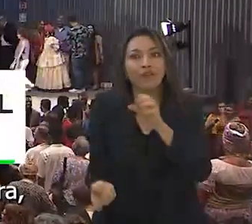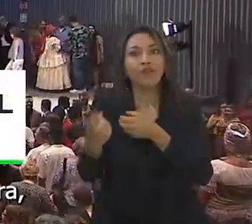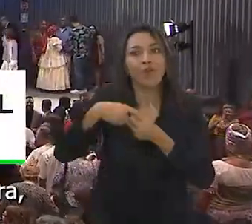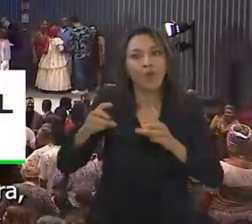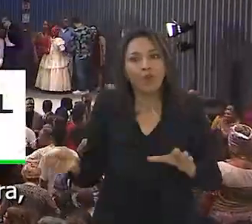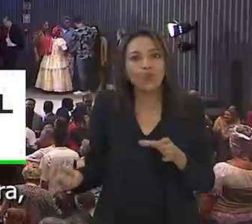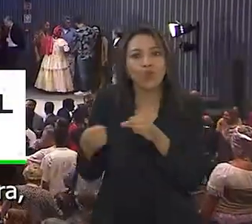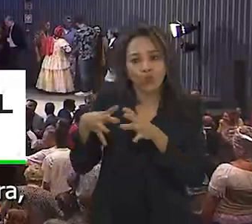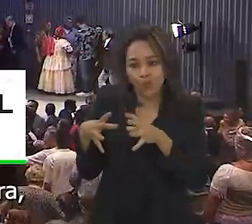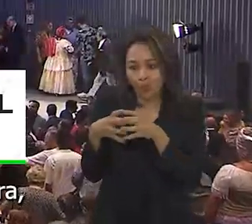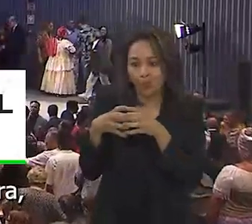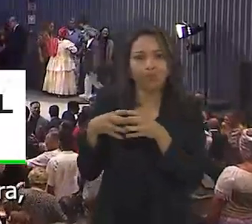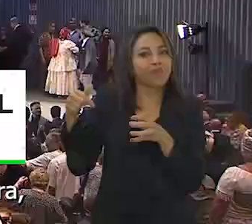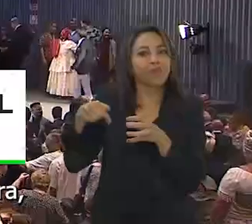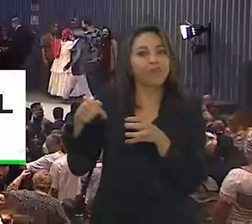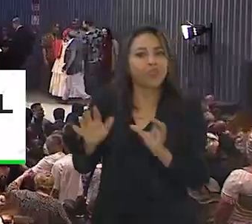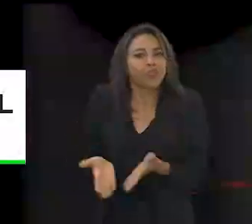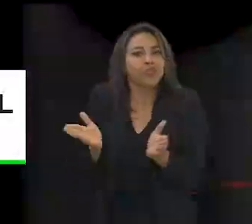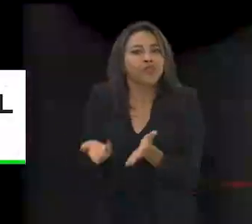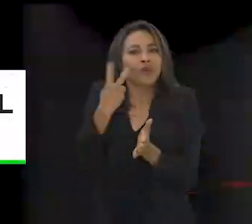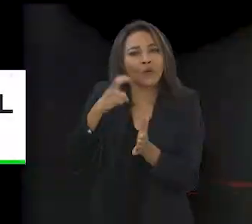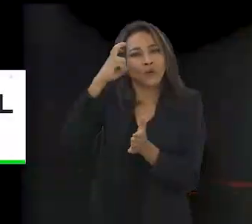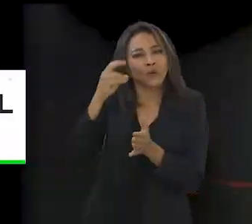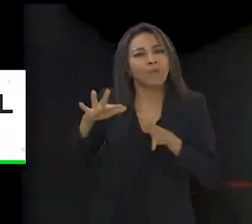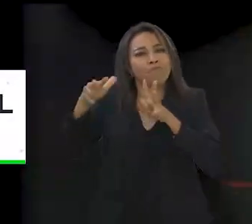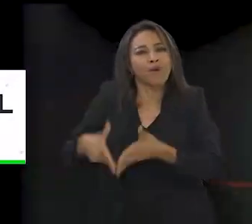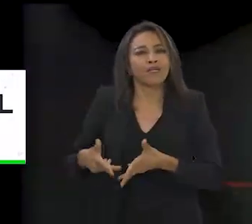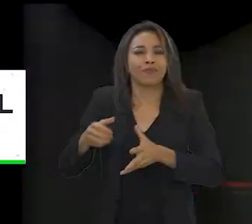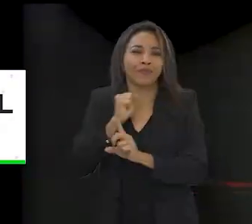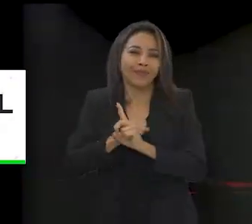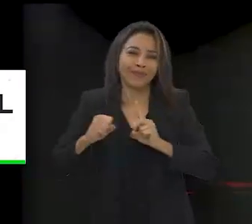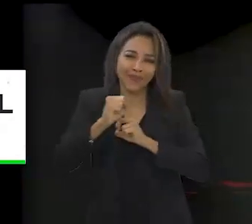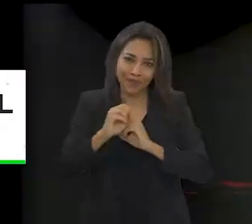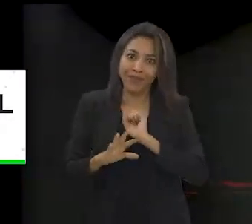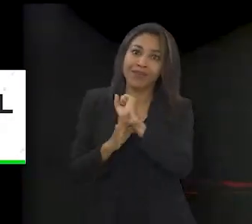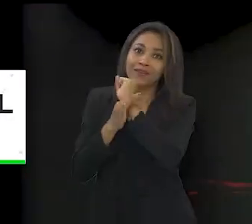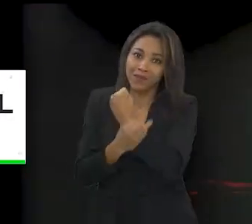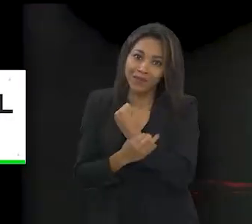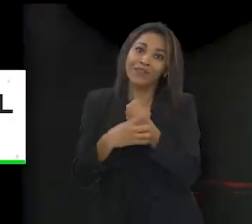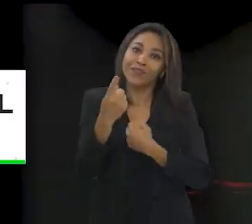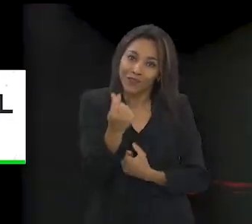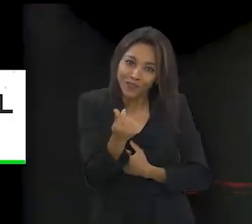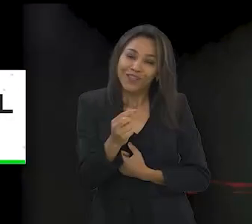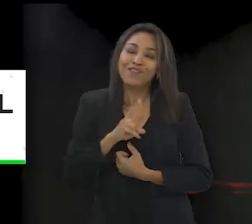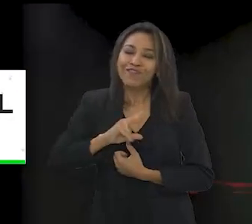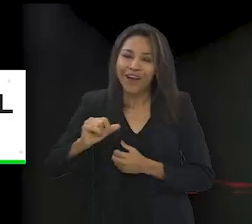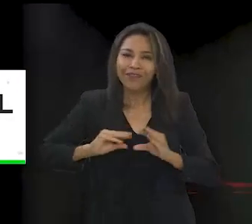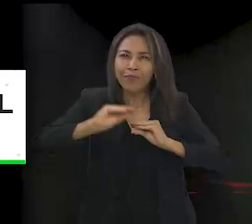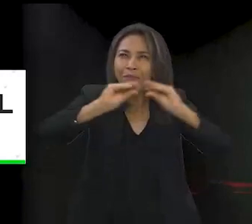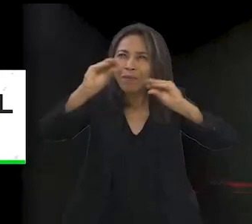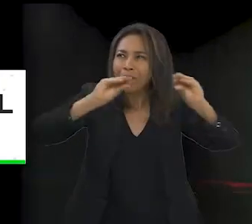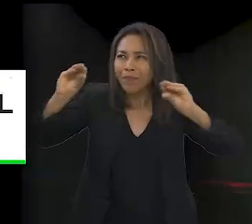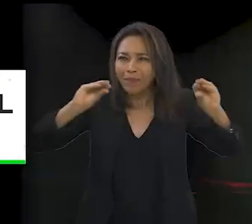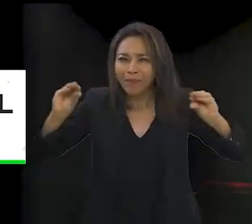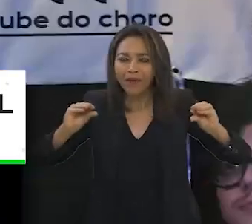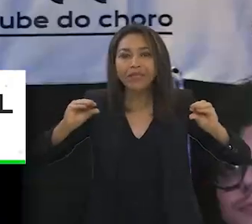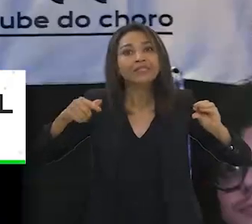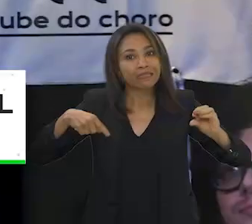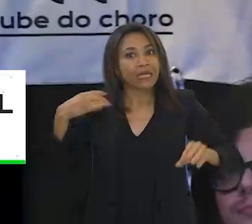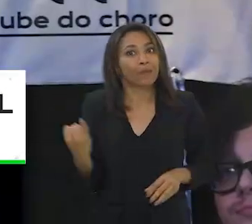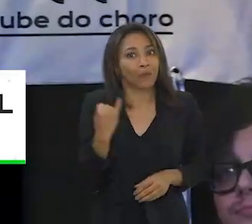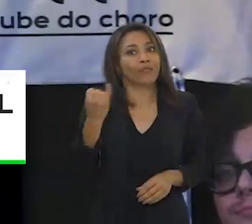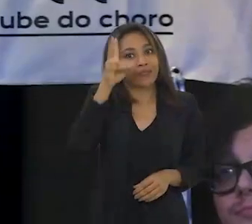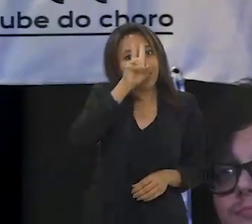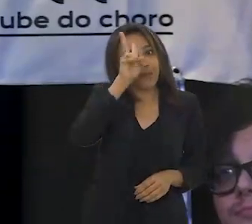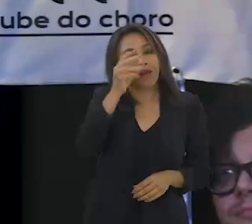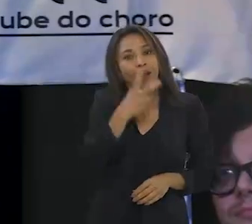a Comissão Nacional de Incentivo à Cultura, com participação social e garantia de que os investimentos serão descentralizados. É